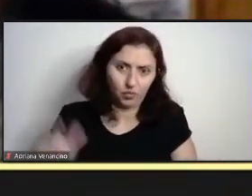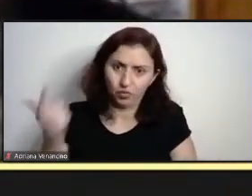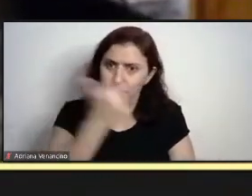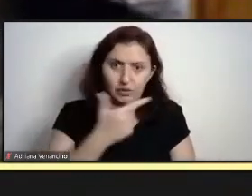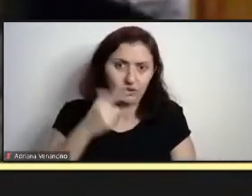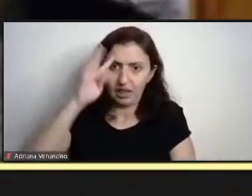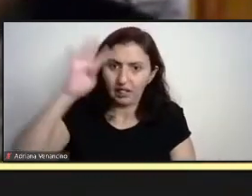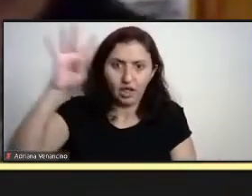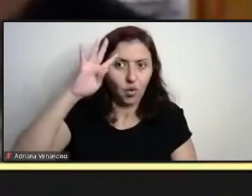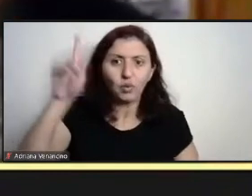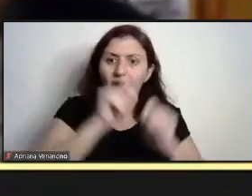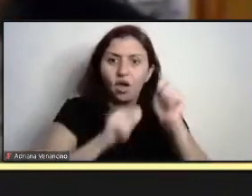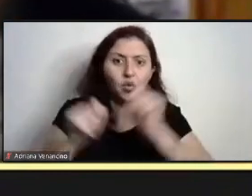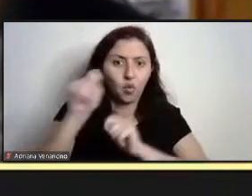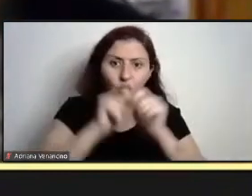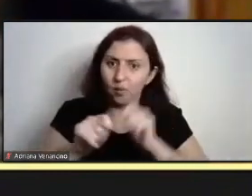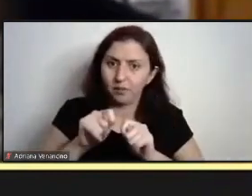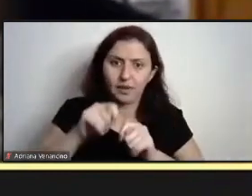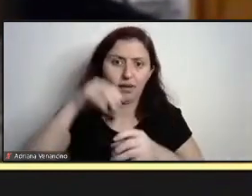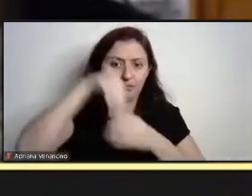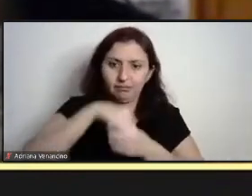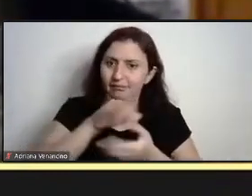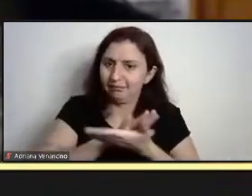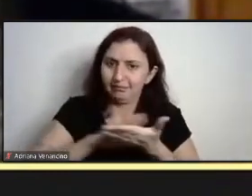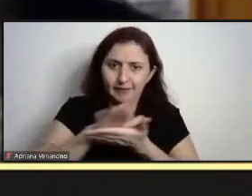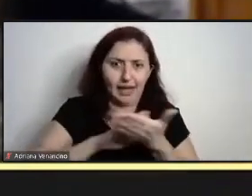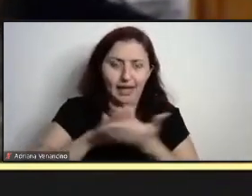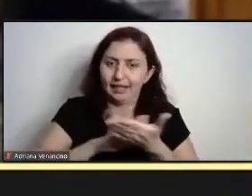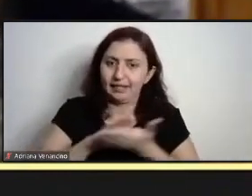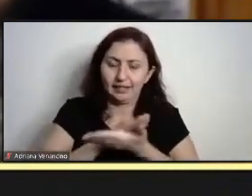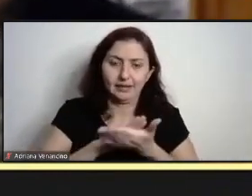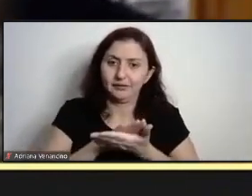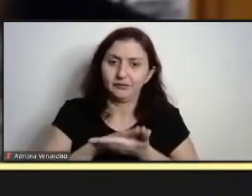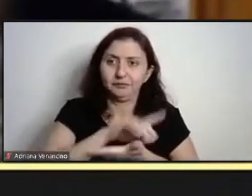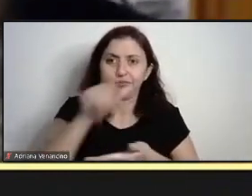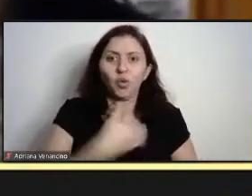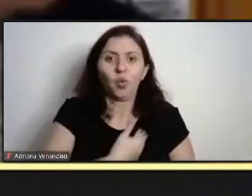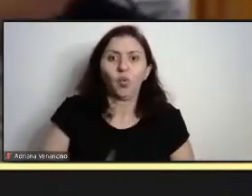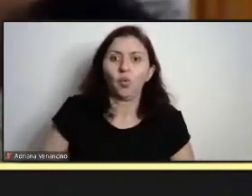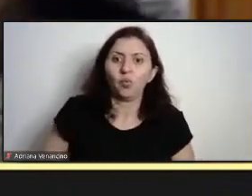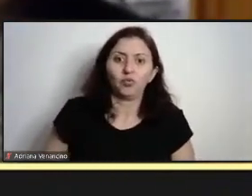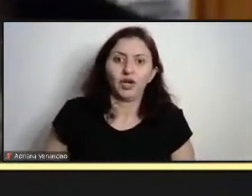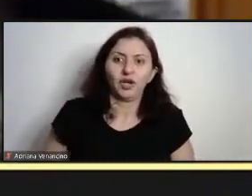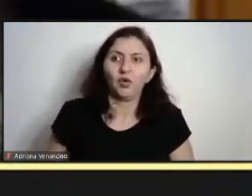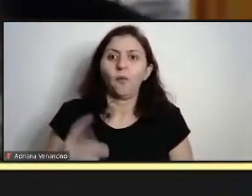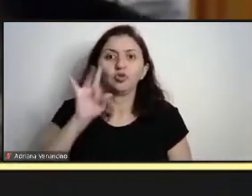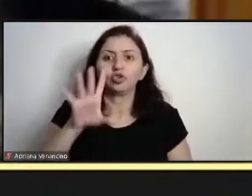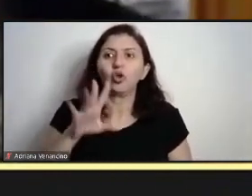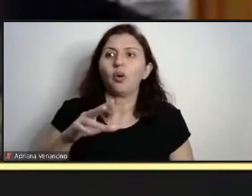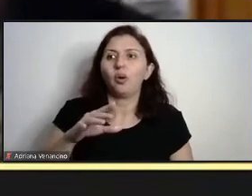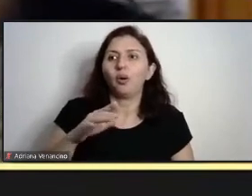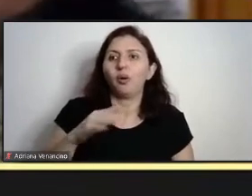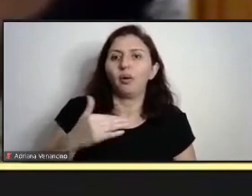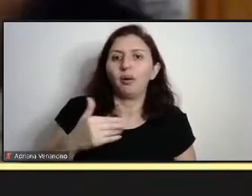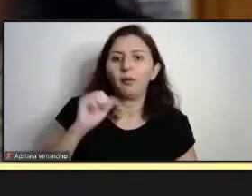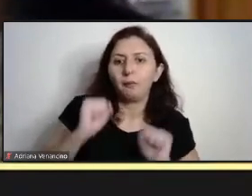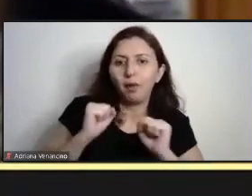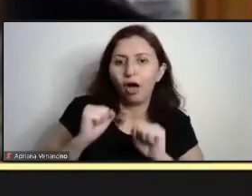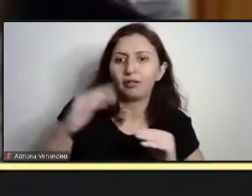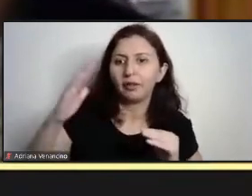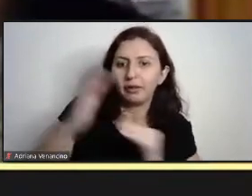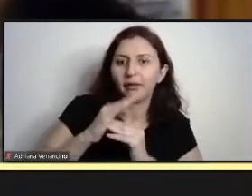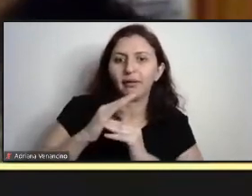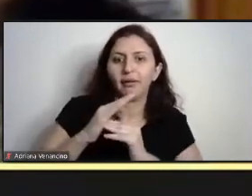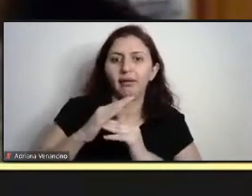econômica, não existe parte alguma que o governo só pode gastar tanto que ele tem que obedecer a